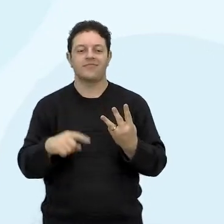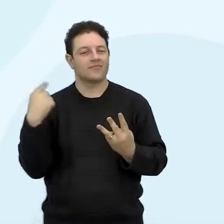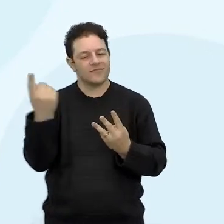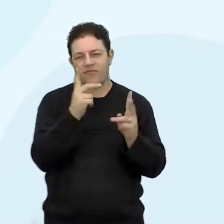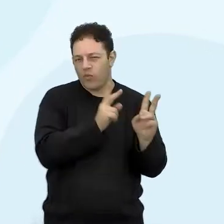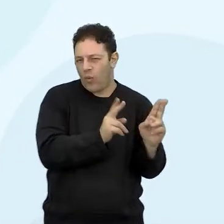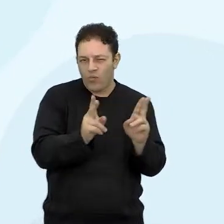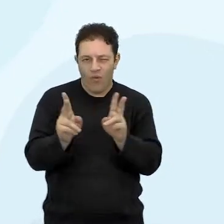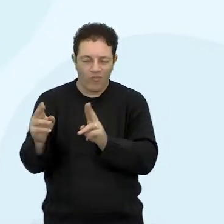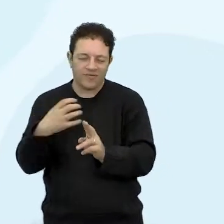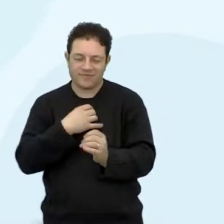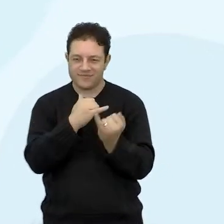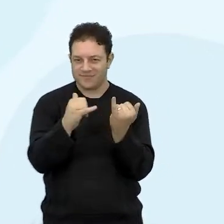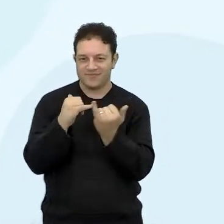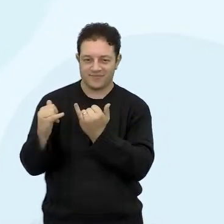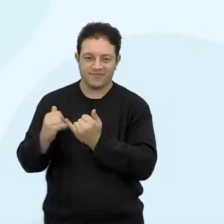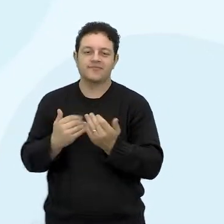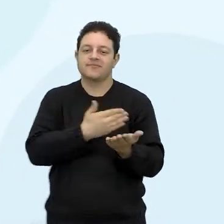todas as outras,